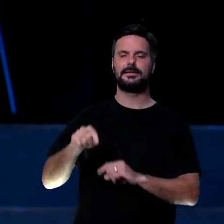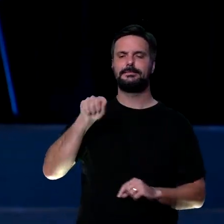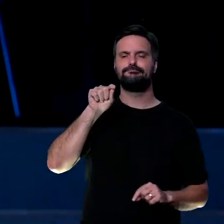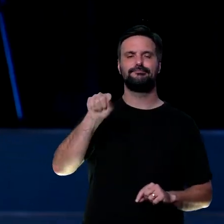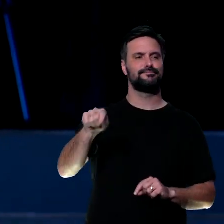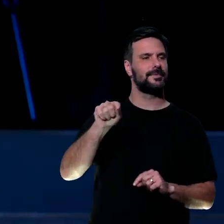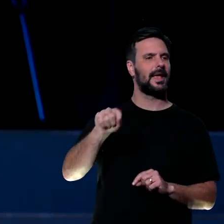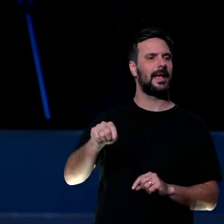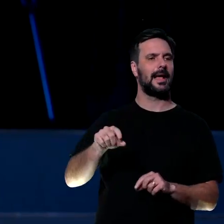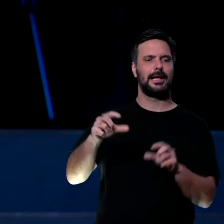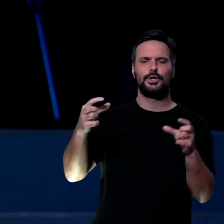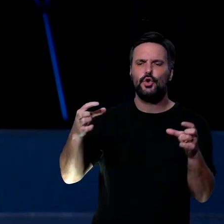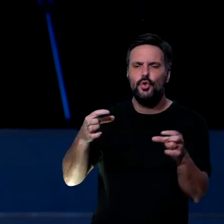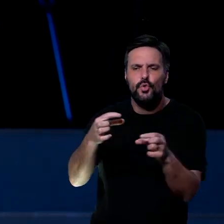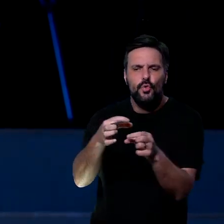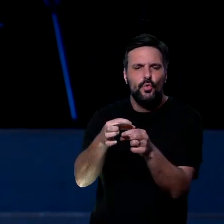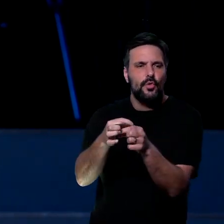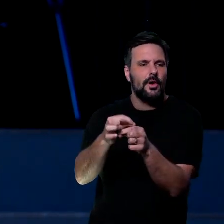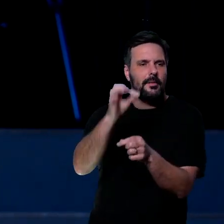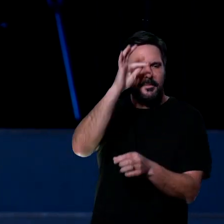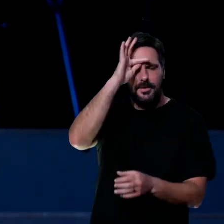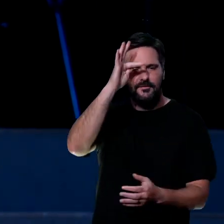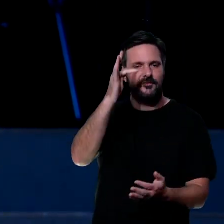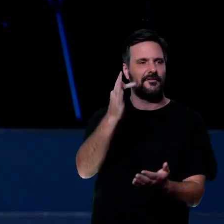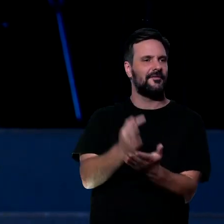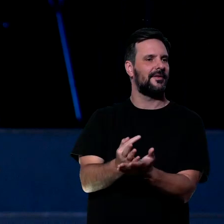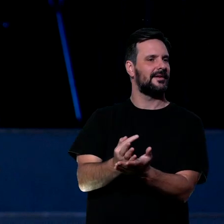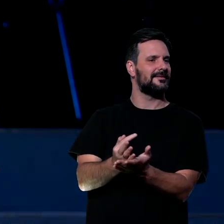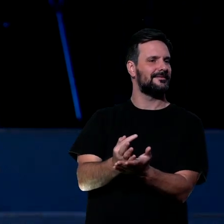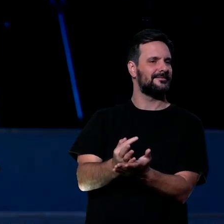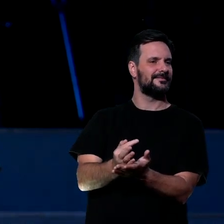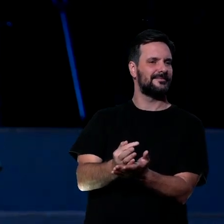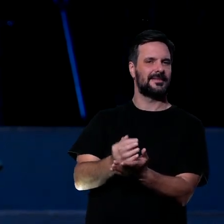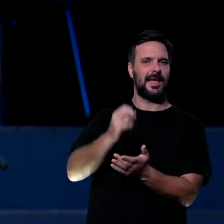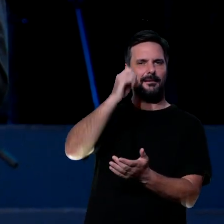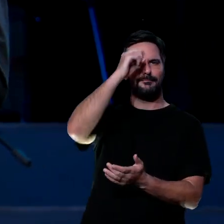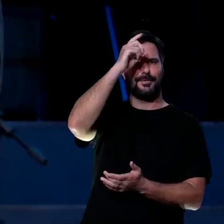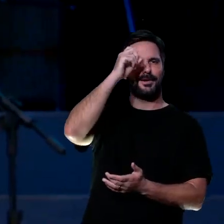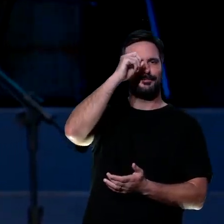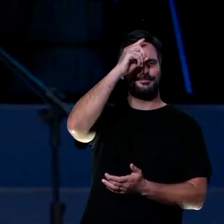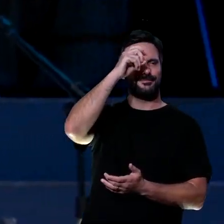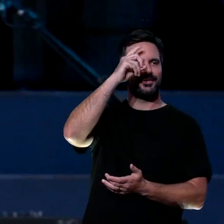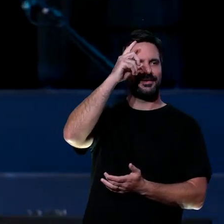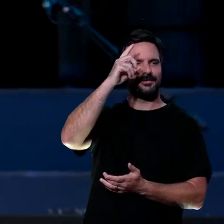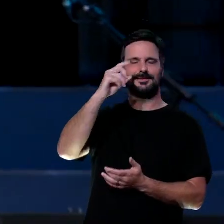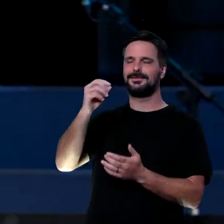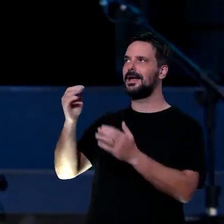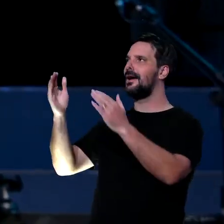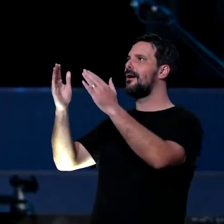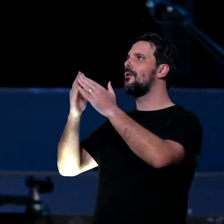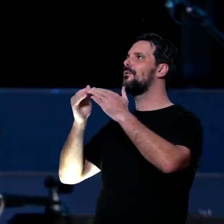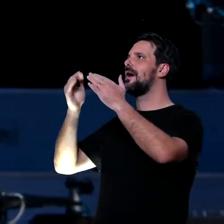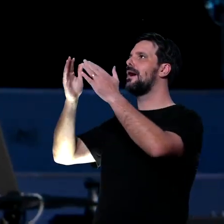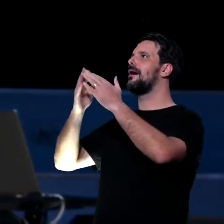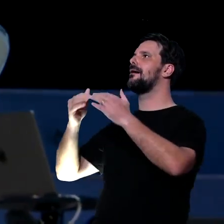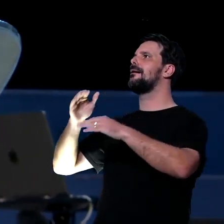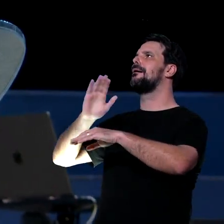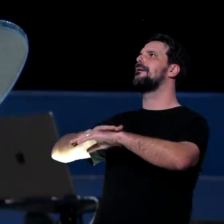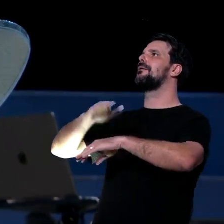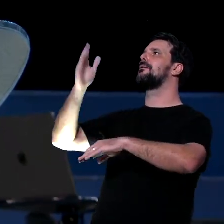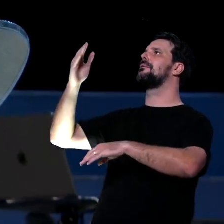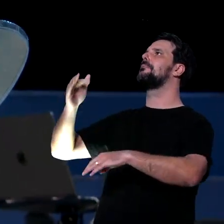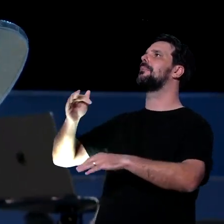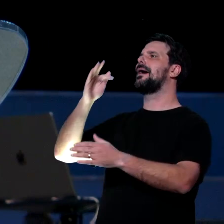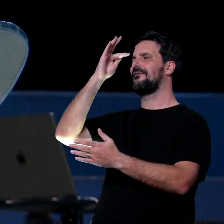de pequena fé. Por que duvidaram? A gente precisa pedir mais fé ao Senhor. Quantos querem mais fé aqui para ser